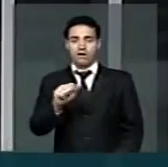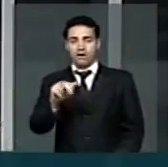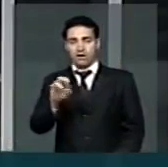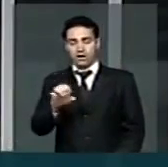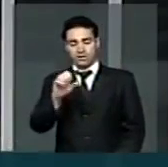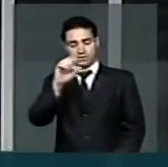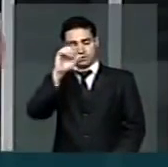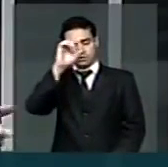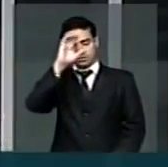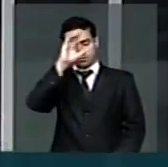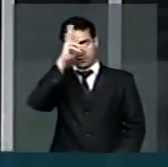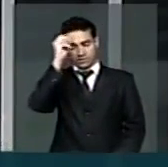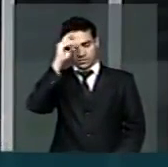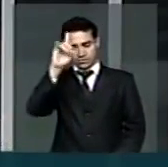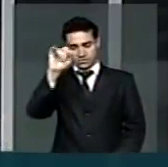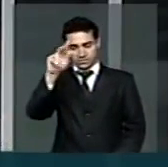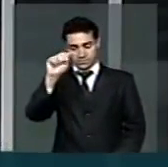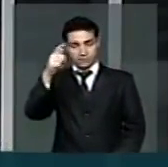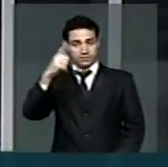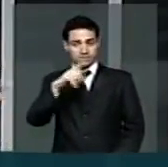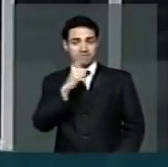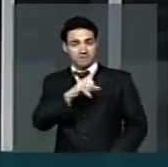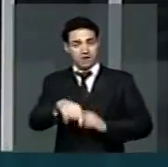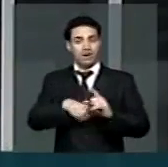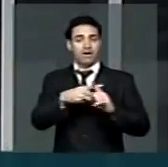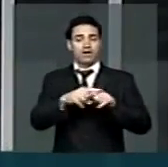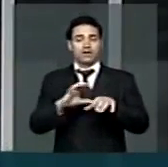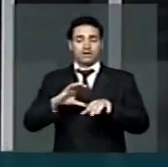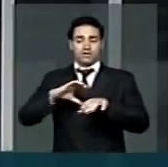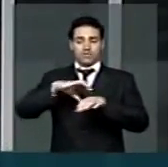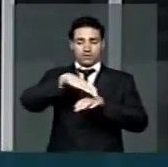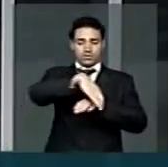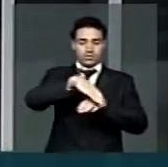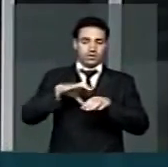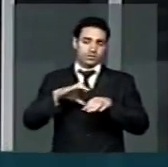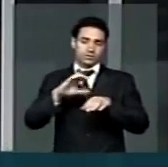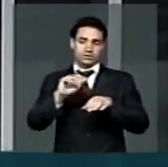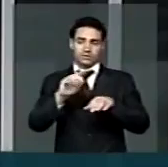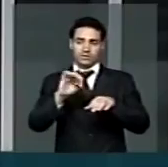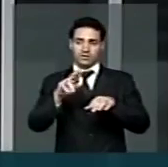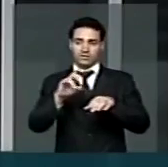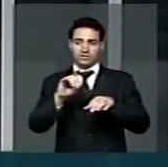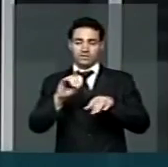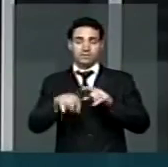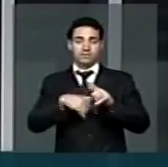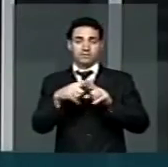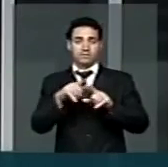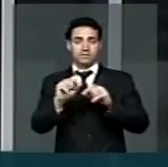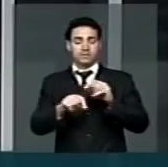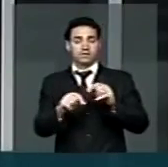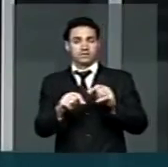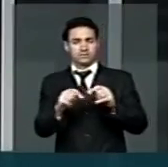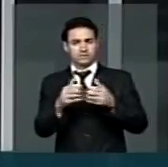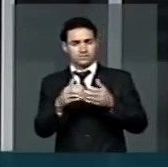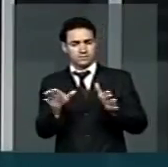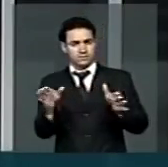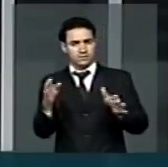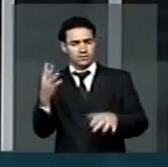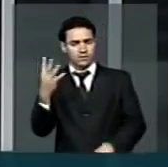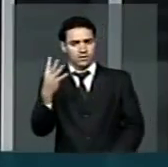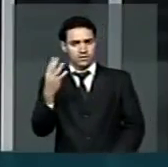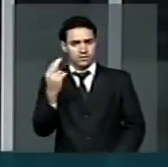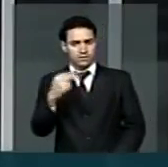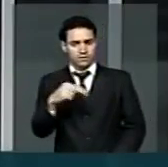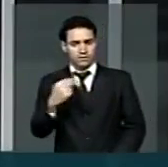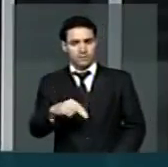ressonância magnética, mais um aparelho de tomografia e, no dia 4 de novembro, a abertura de todos os mais de 400